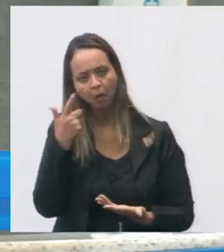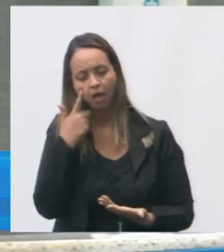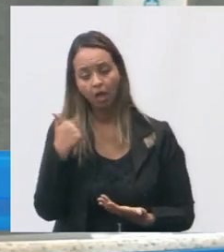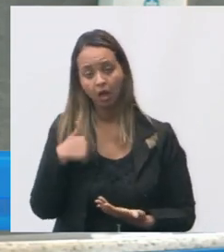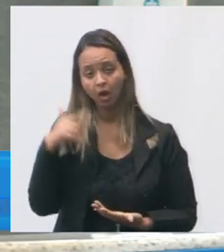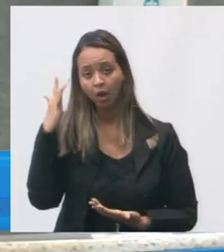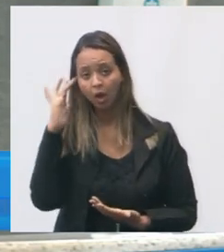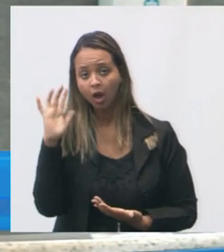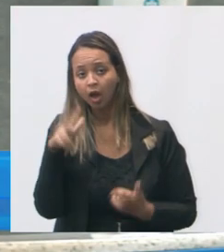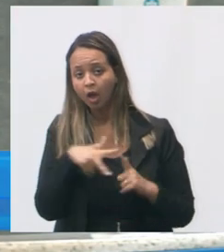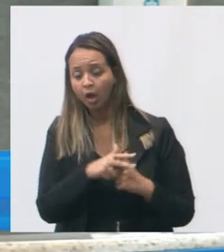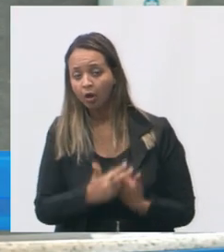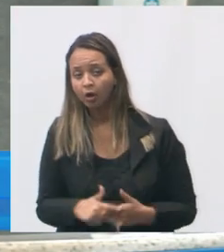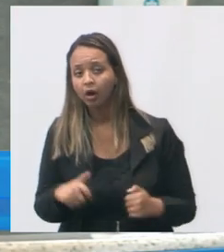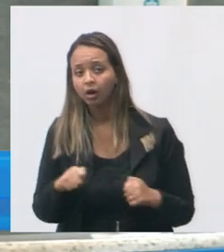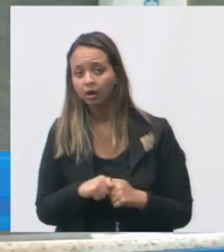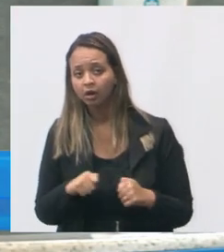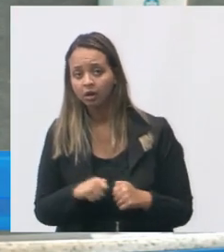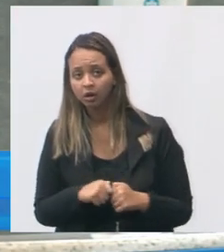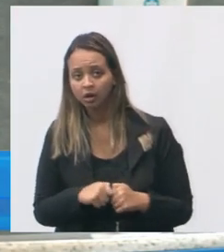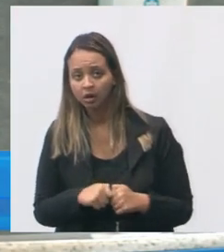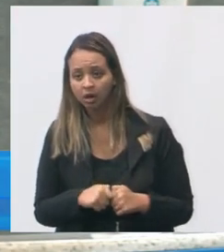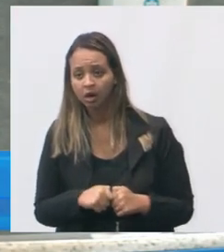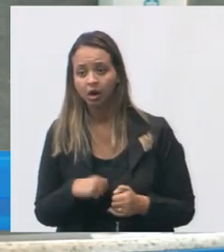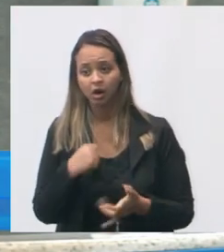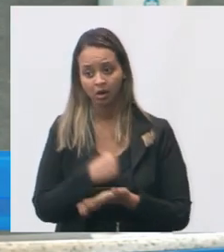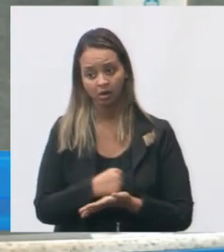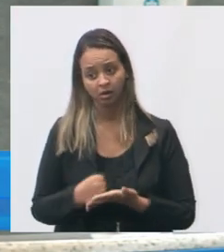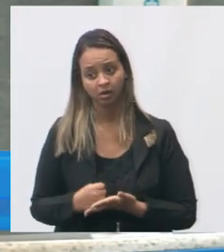que a reforma está sendo feita com o contrato de manutenção